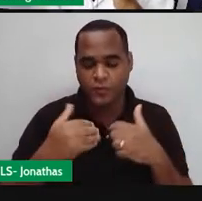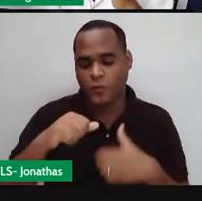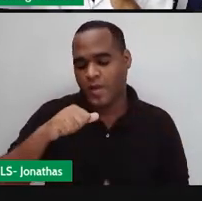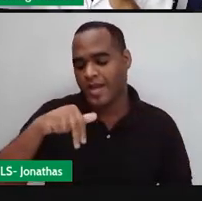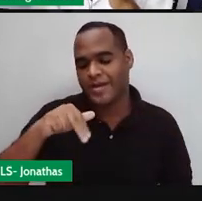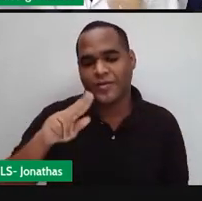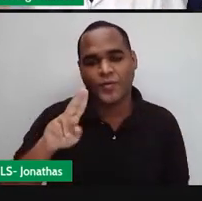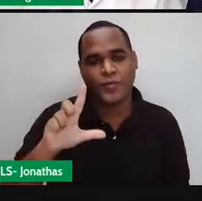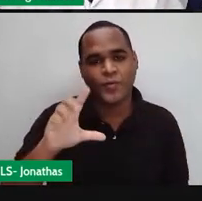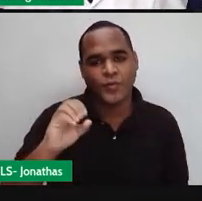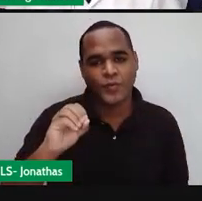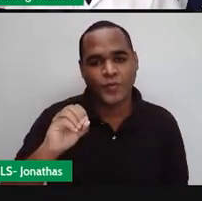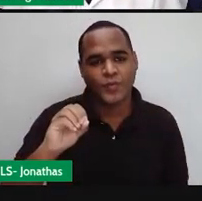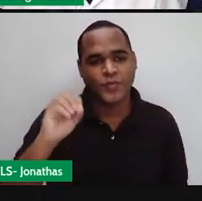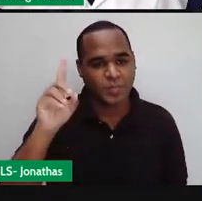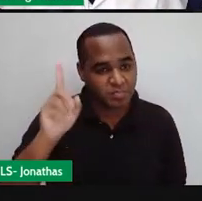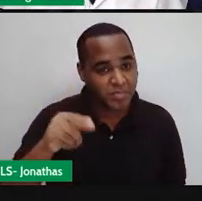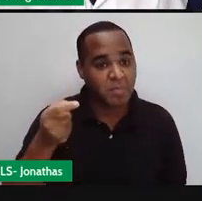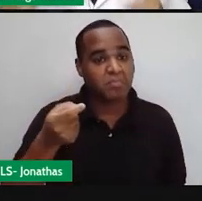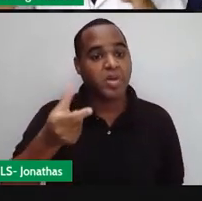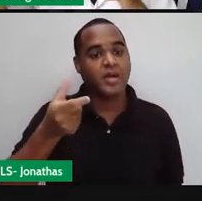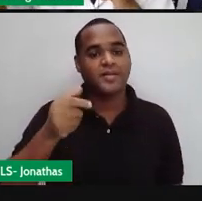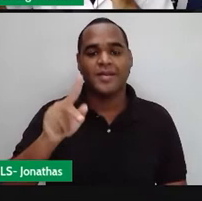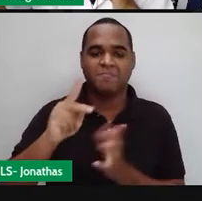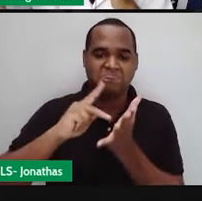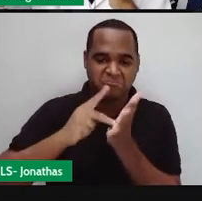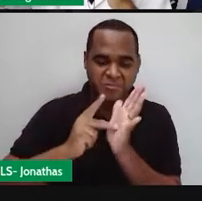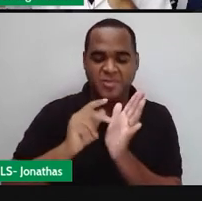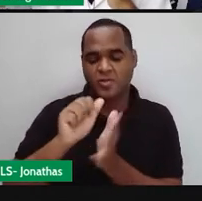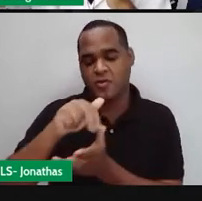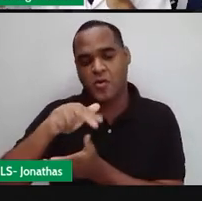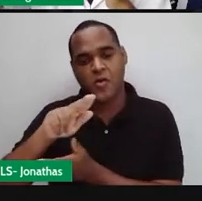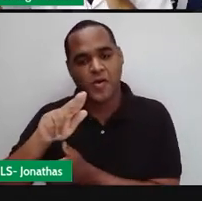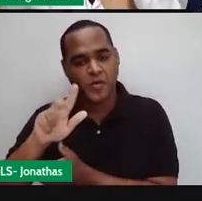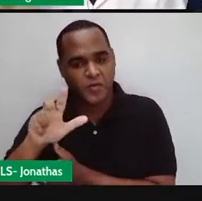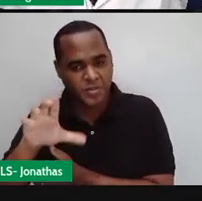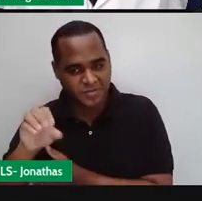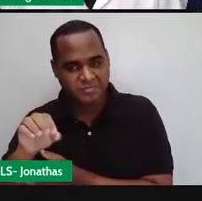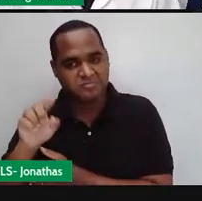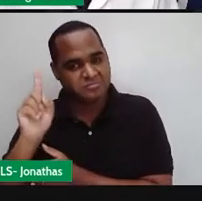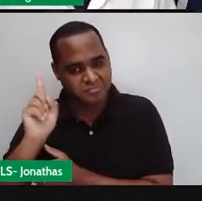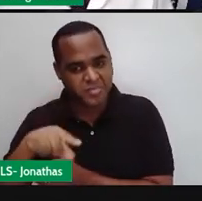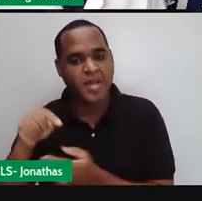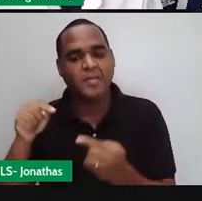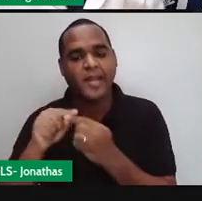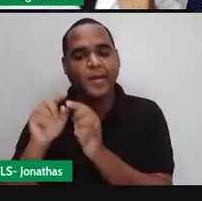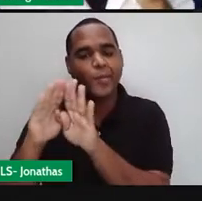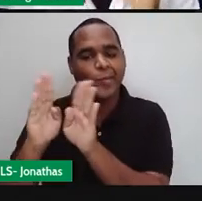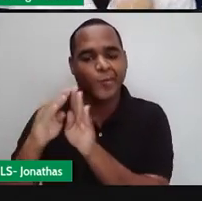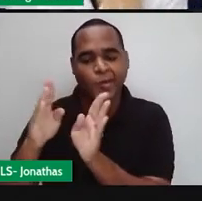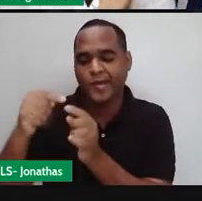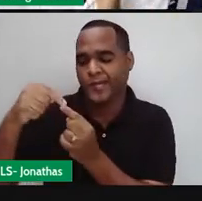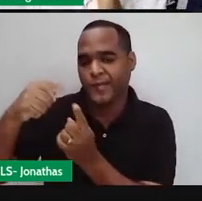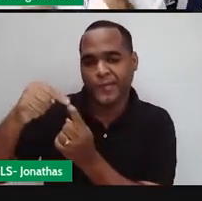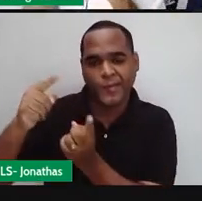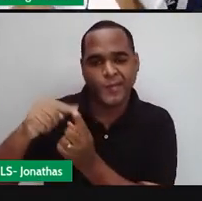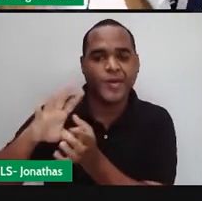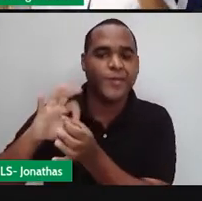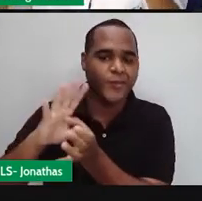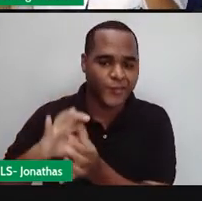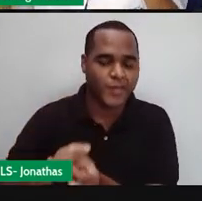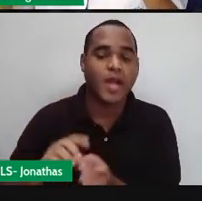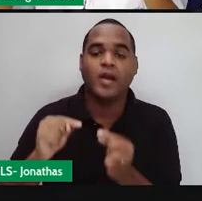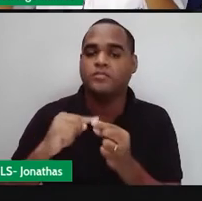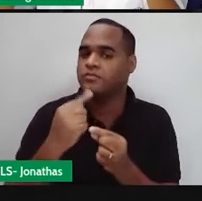Justamente por causa do ângulo da geometria, que é essa abertura, tá? Então, no polígono, um ladozinho do